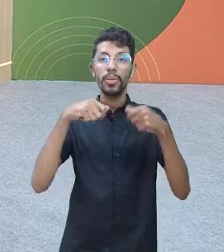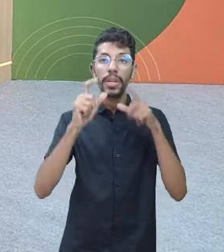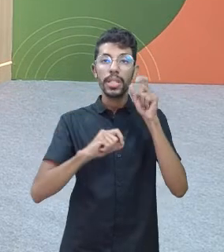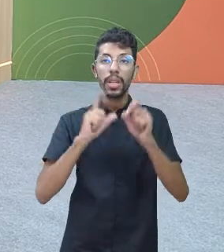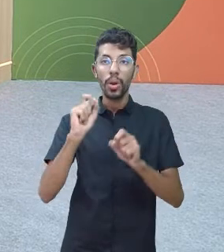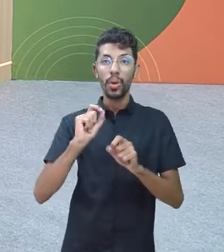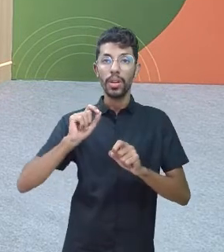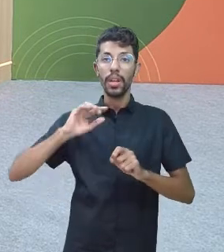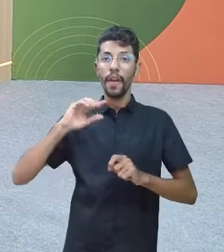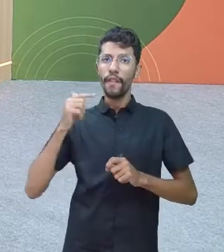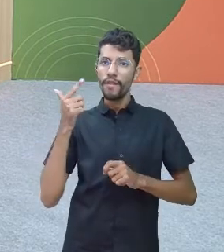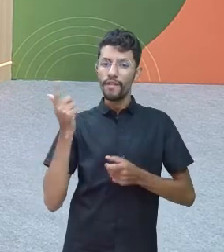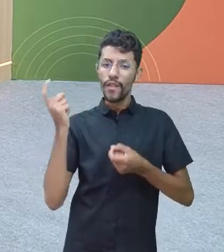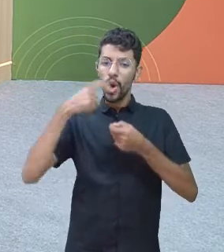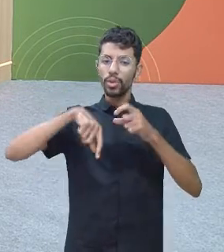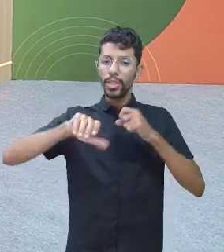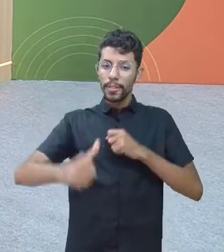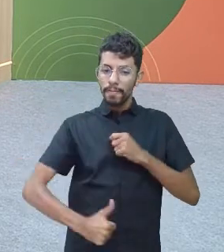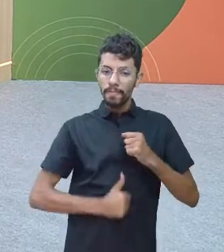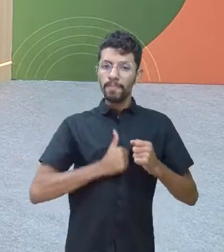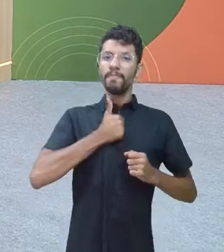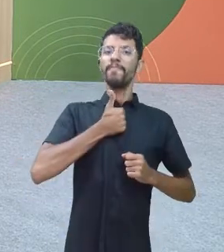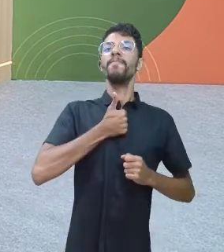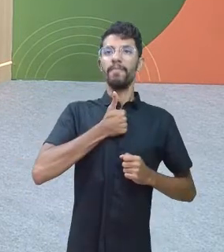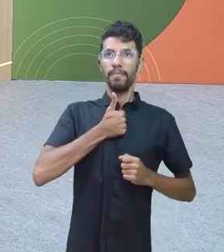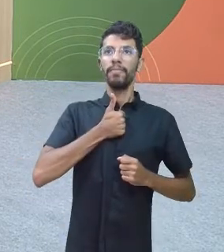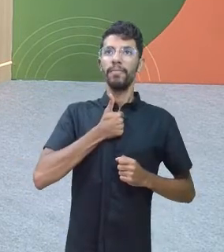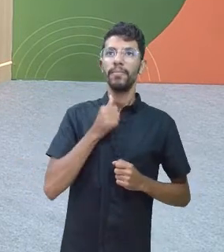sua autoconfiança, sua autoestima.